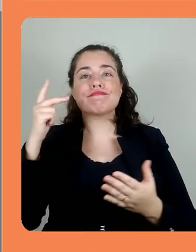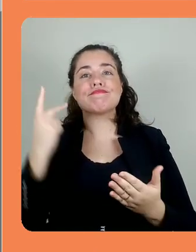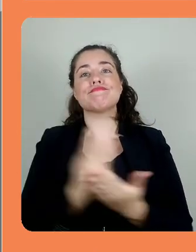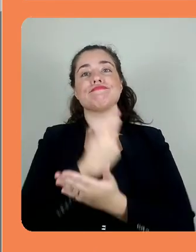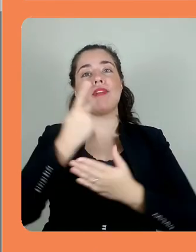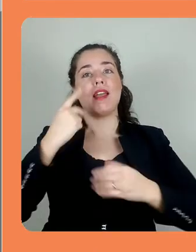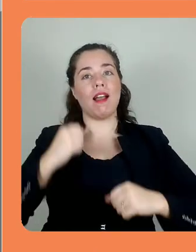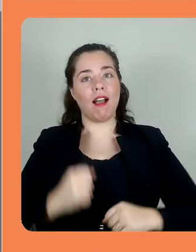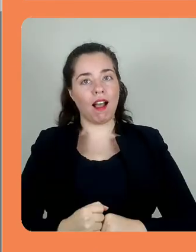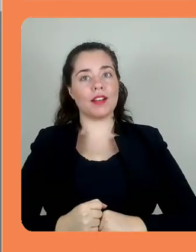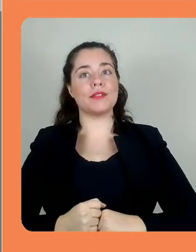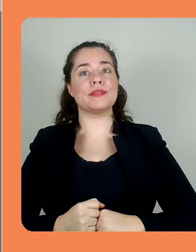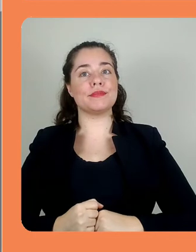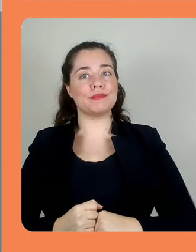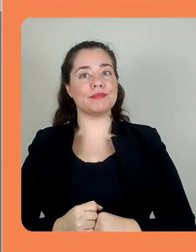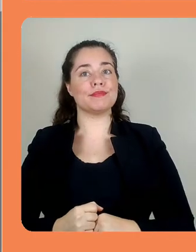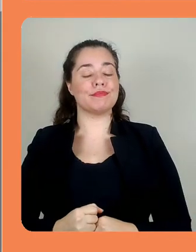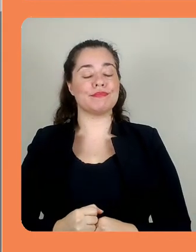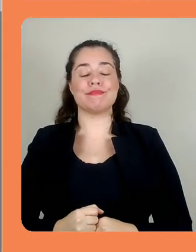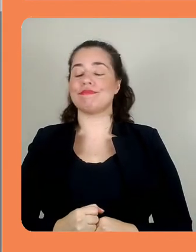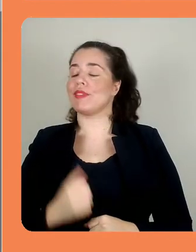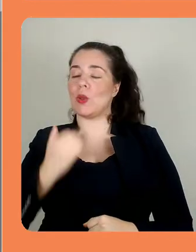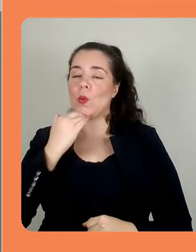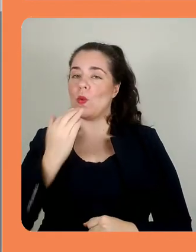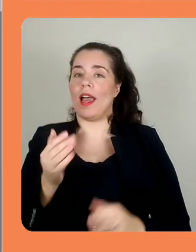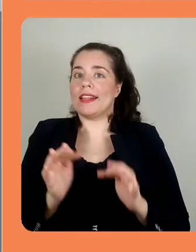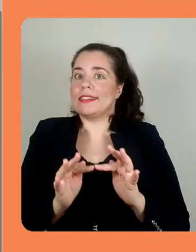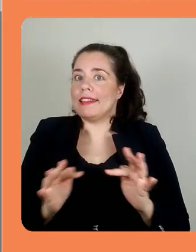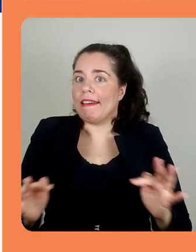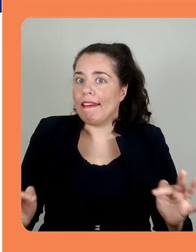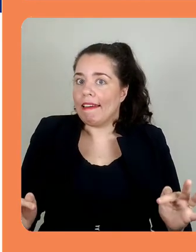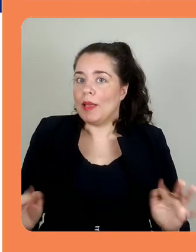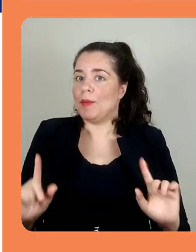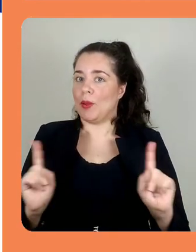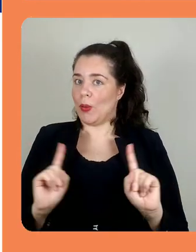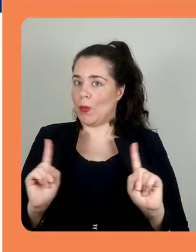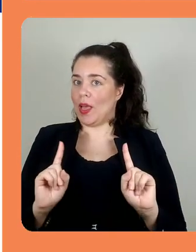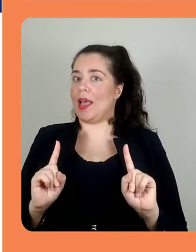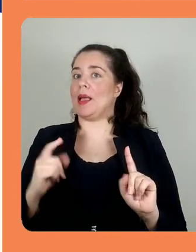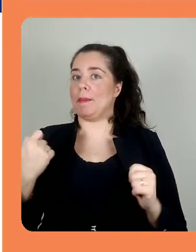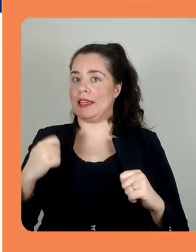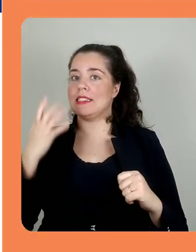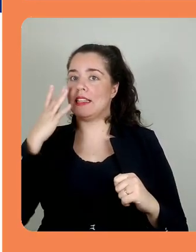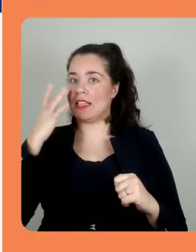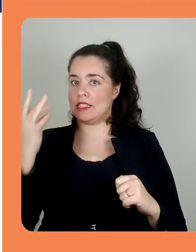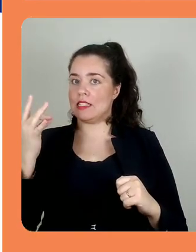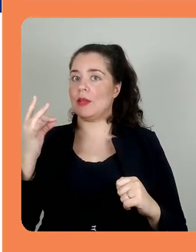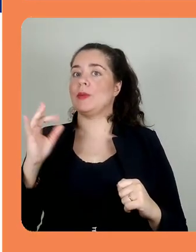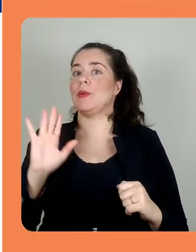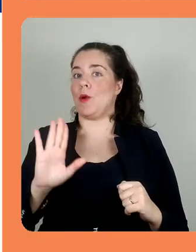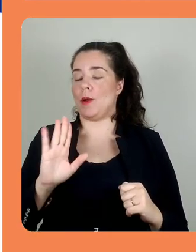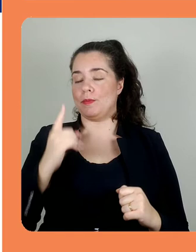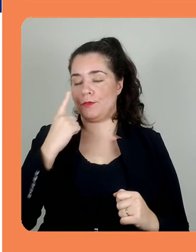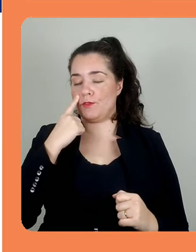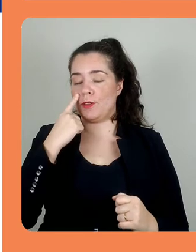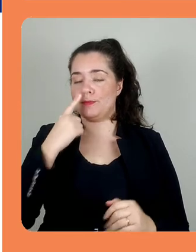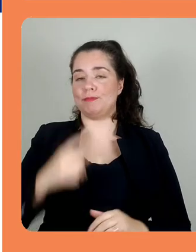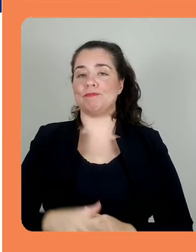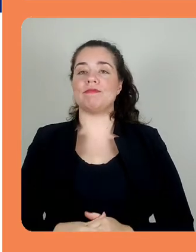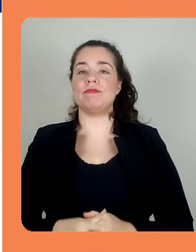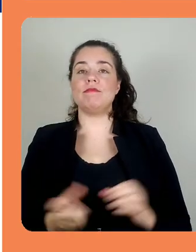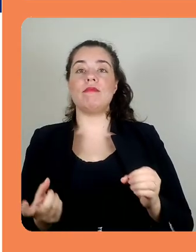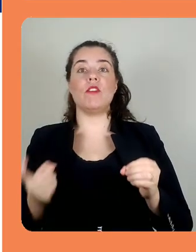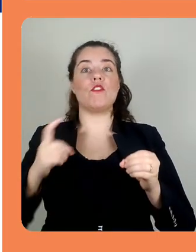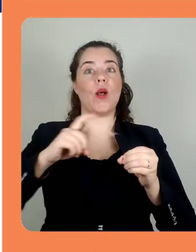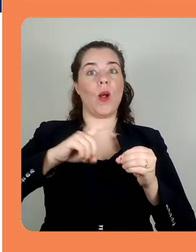certo, né? E aparece a informação. Realmente não é tão simples quanto a gente pensa. Bom, o que nós devemos fazer,